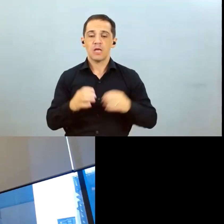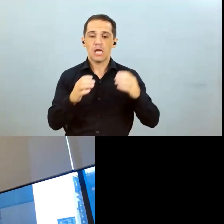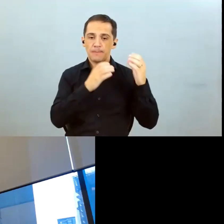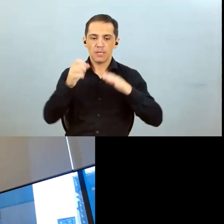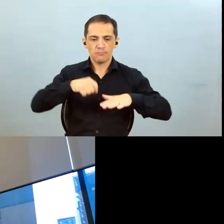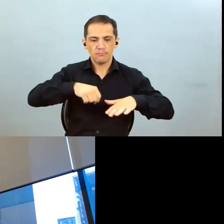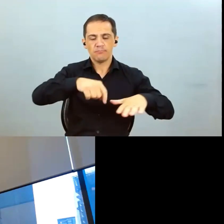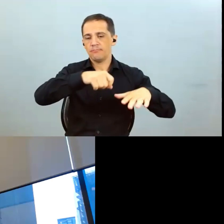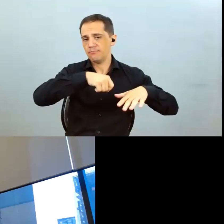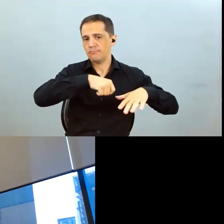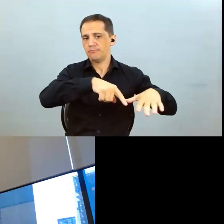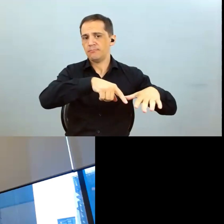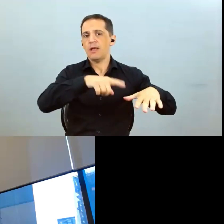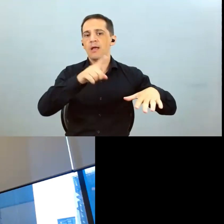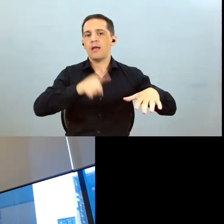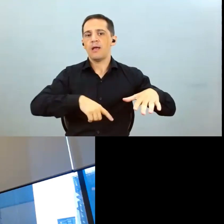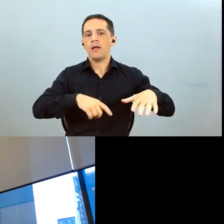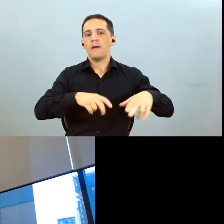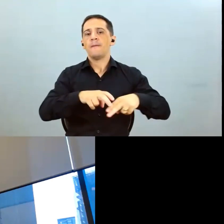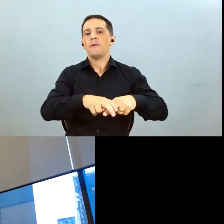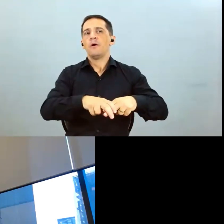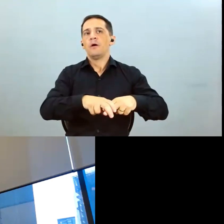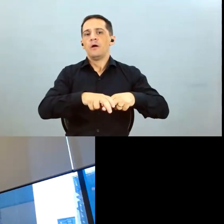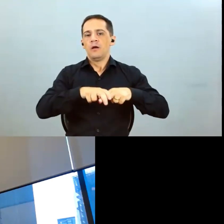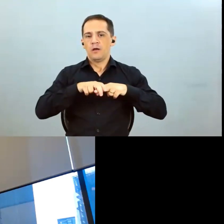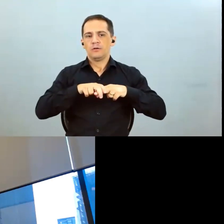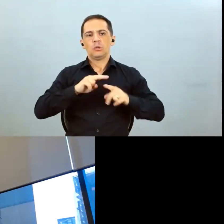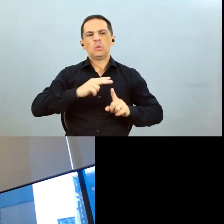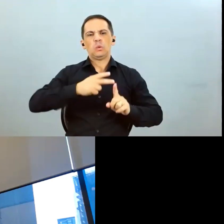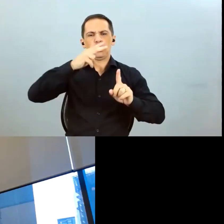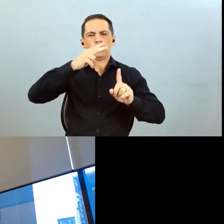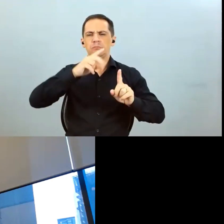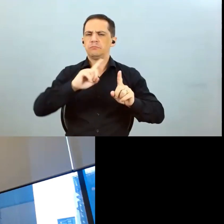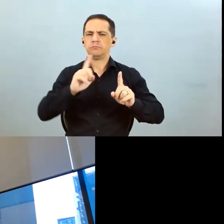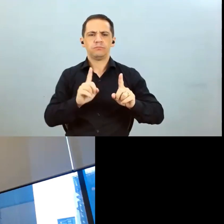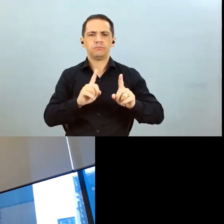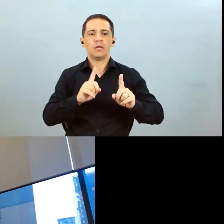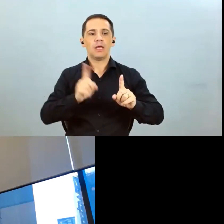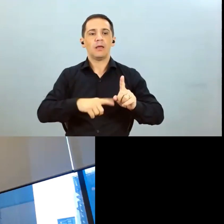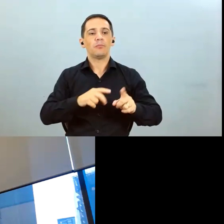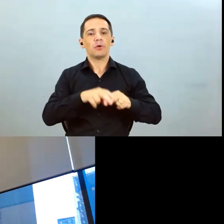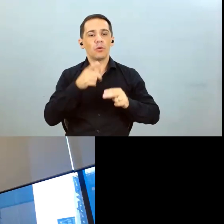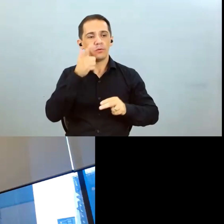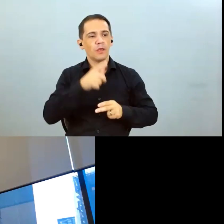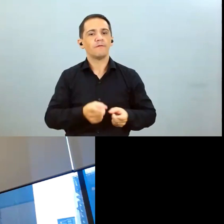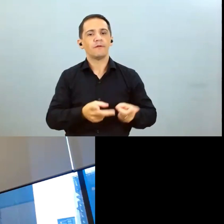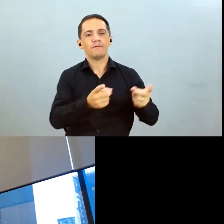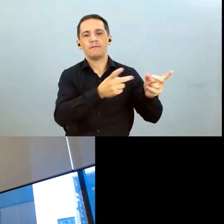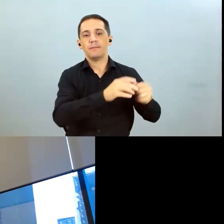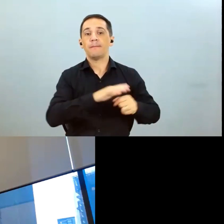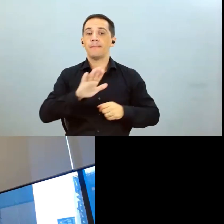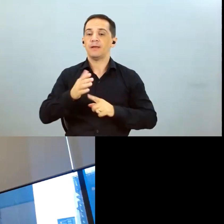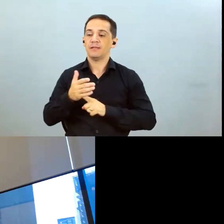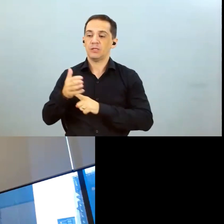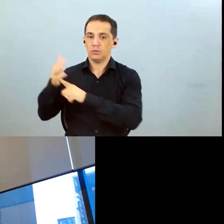não é uma decisão com base em rentabilidade agora o investimento em pacote tecnológico sim se a margem está mais